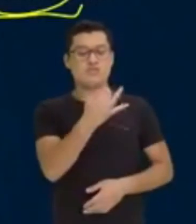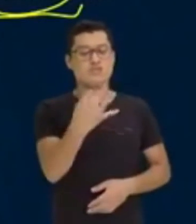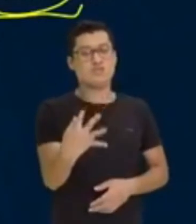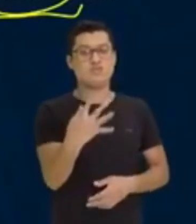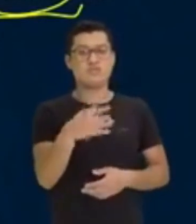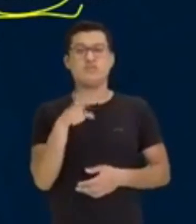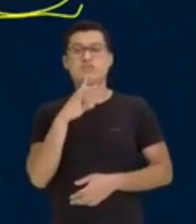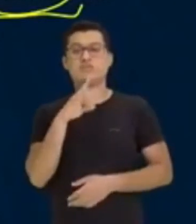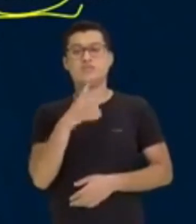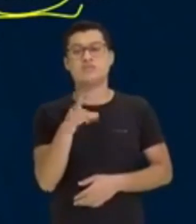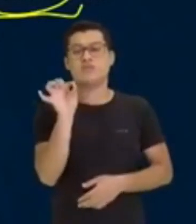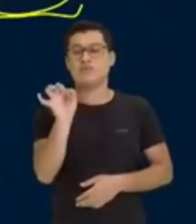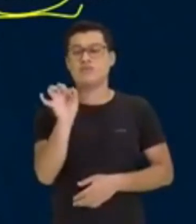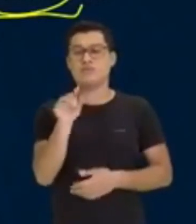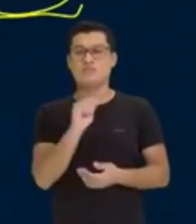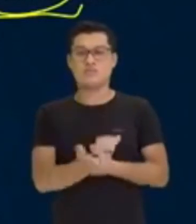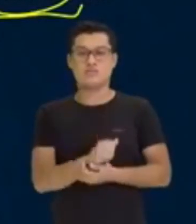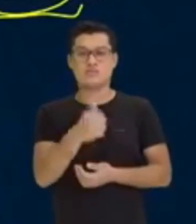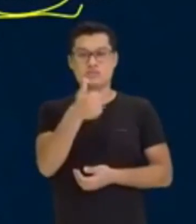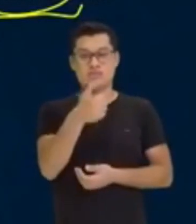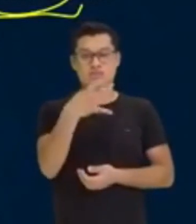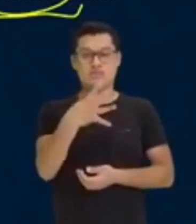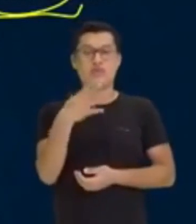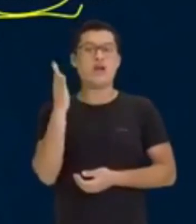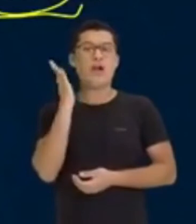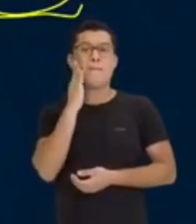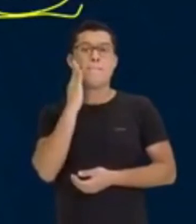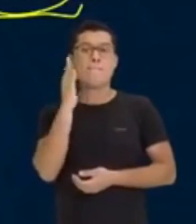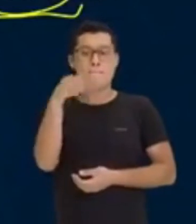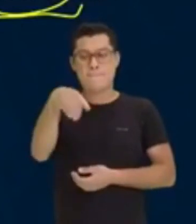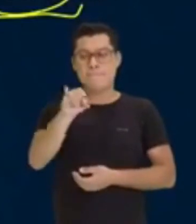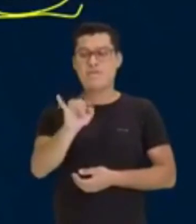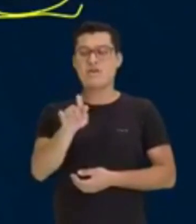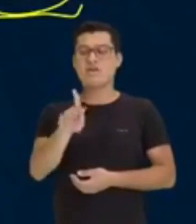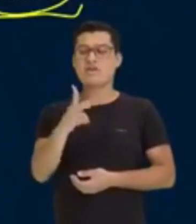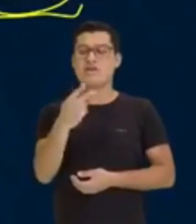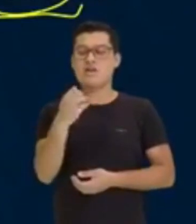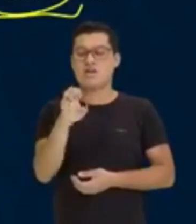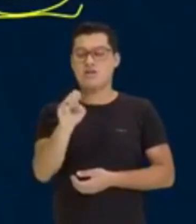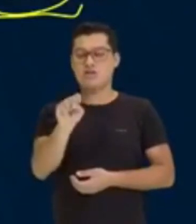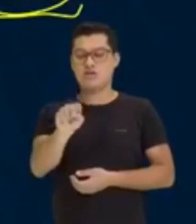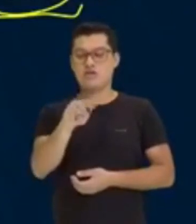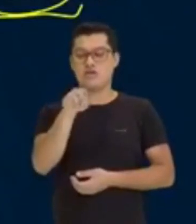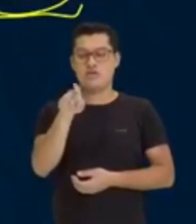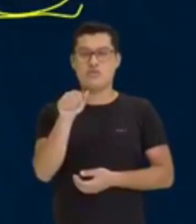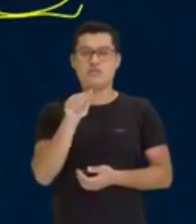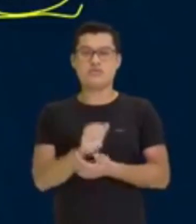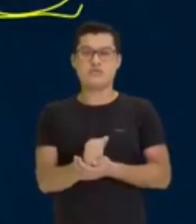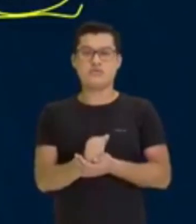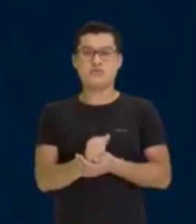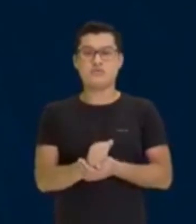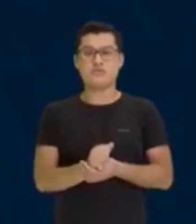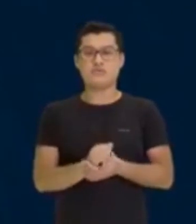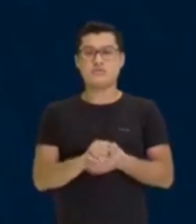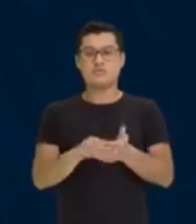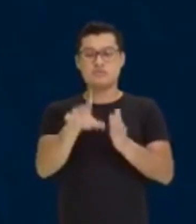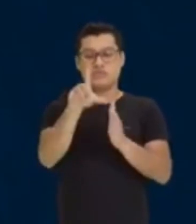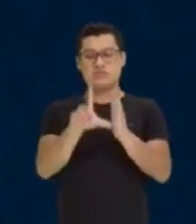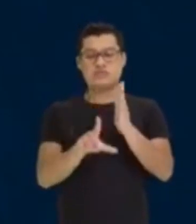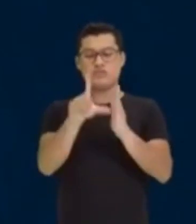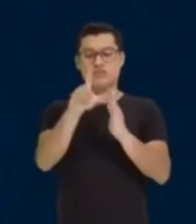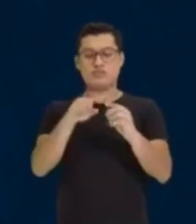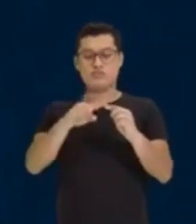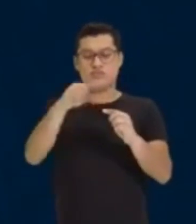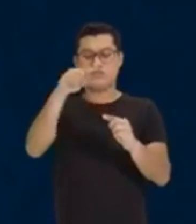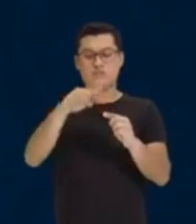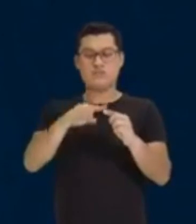E ele tá dizendo aqui, ó. 14 milhões de banha para 112 milhões de litros de biodiesel. Então eu vou colocar bem